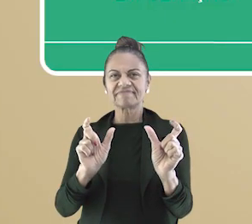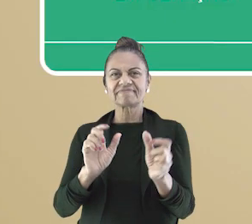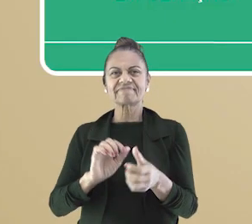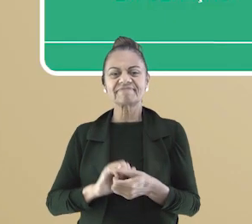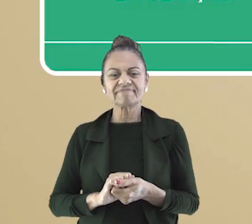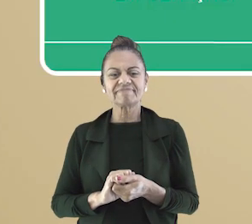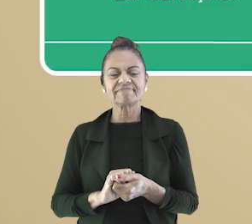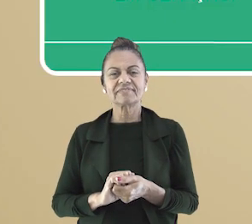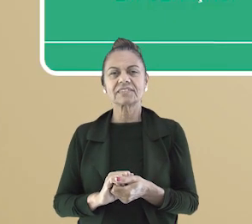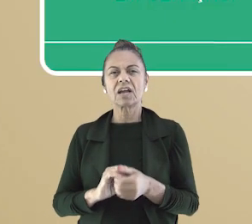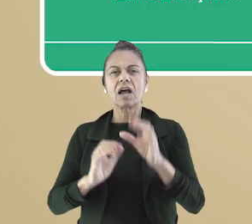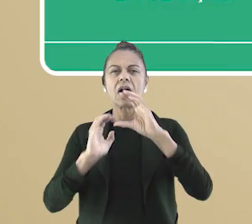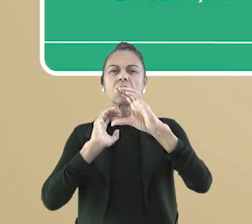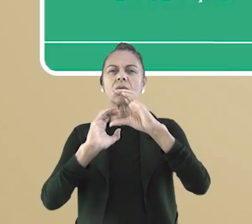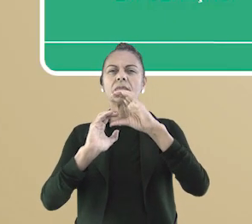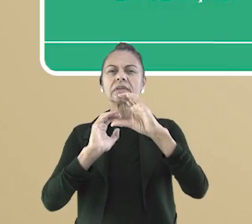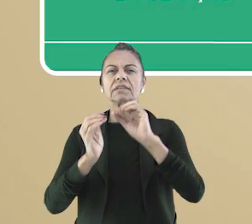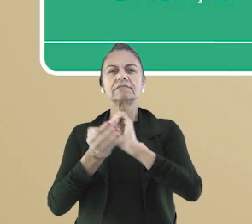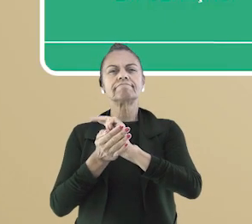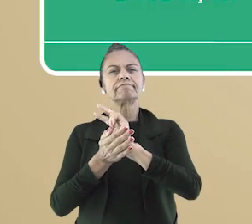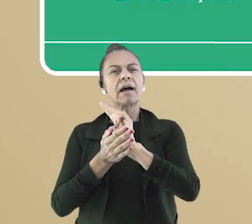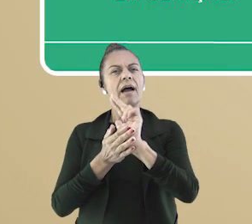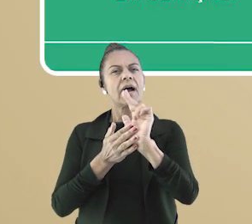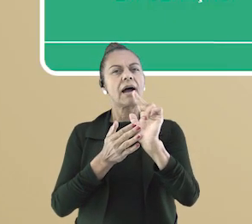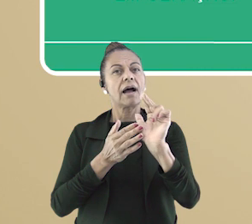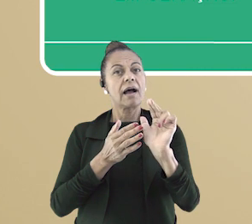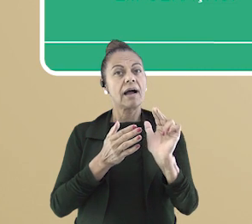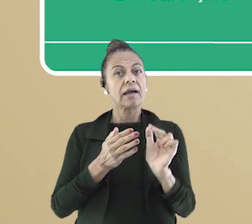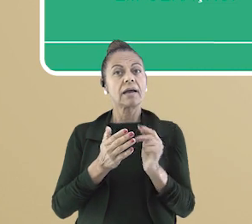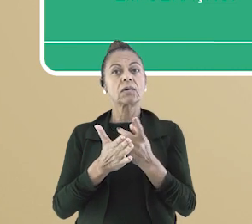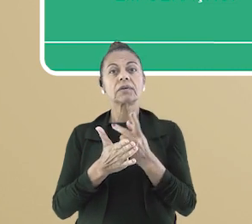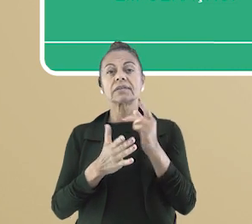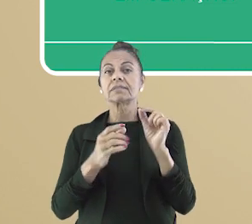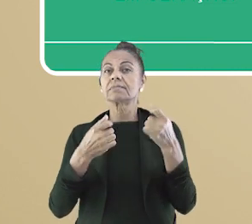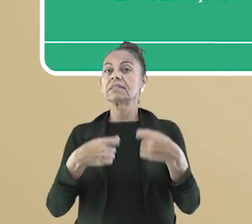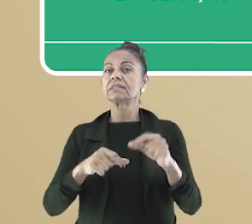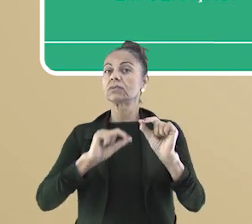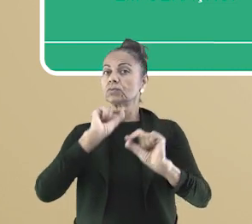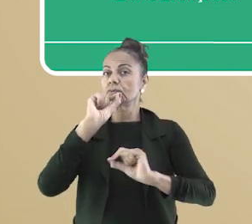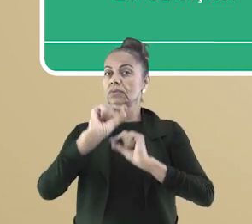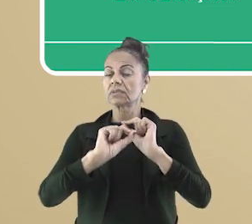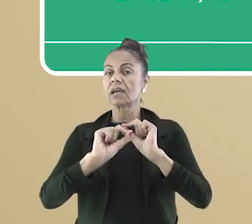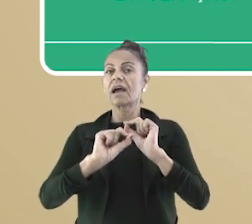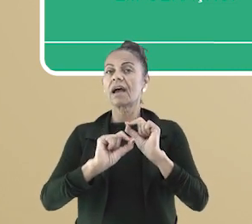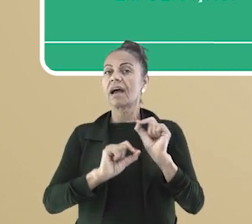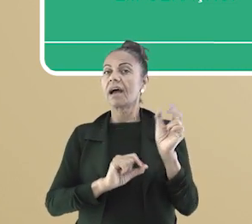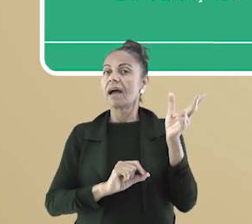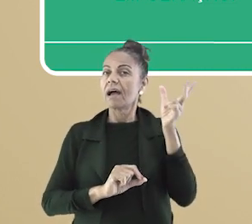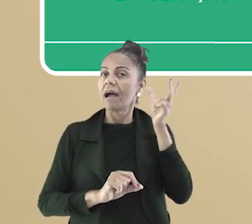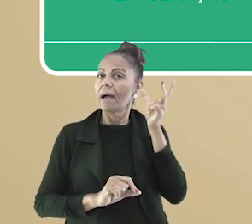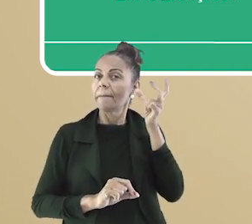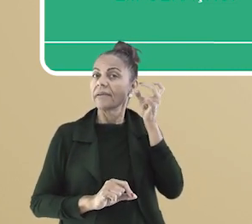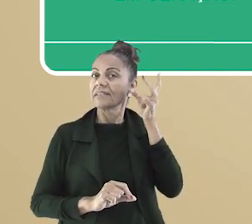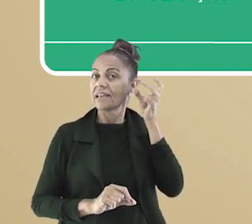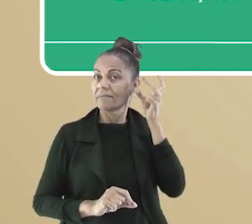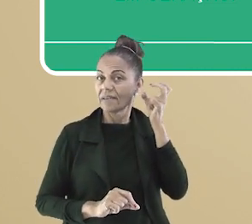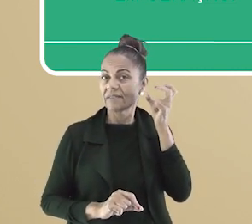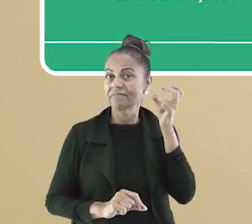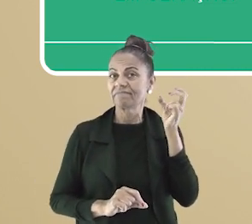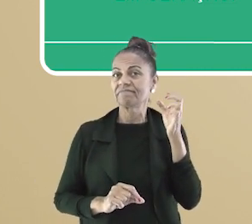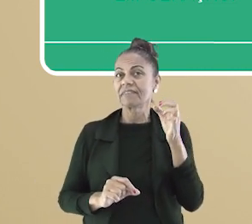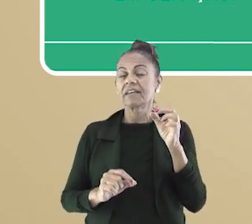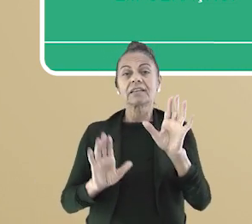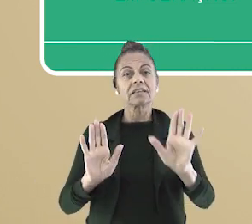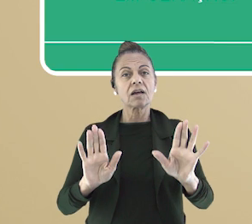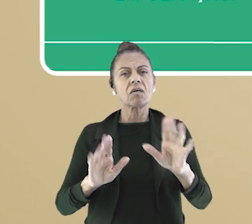Para que as diferentes formas de comunicação aconteçam, é preciso saber ouvir. Vou aproveitar e